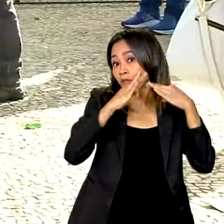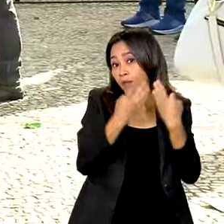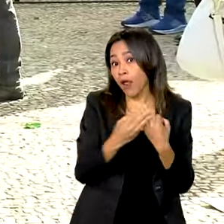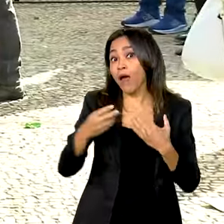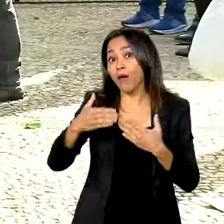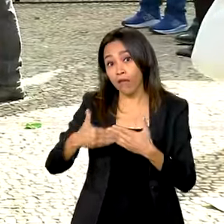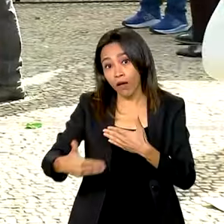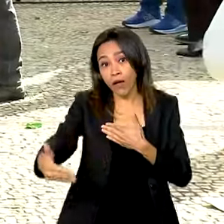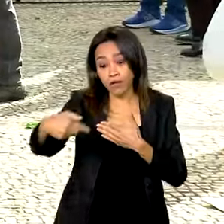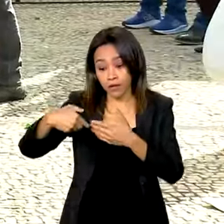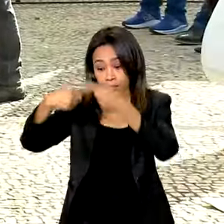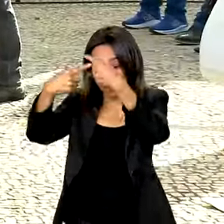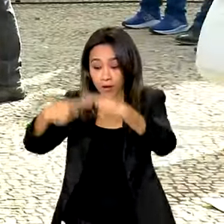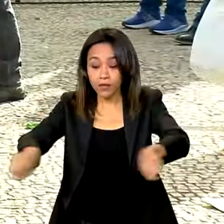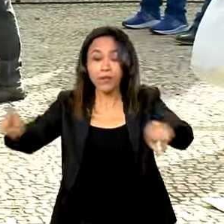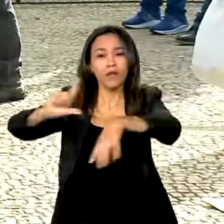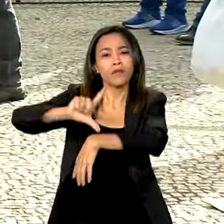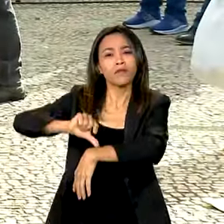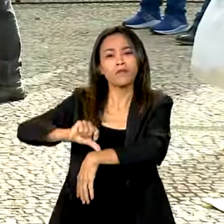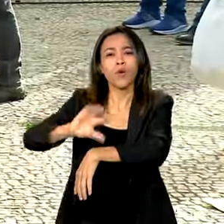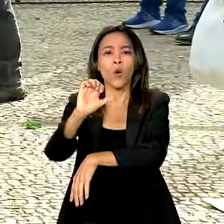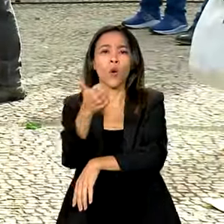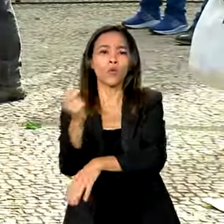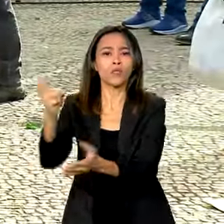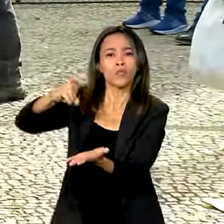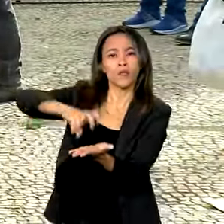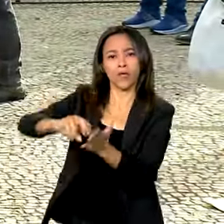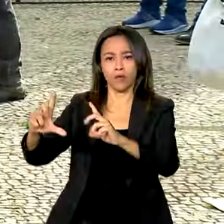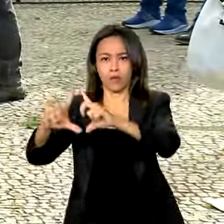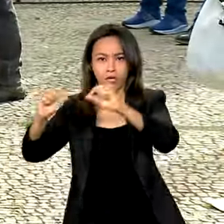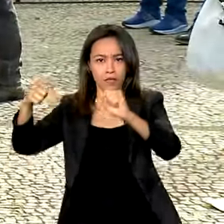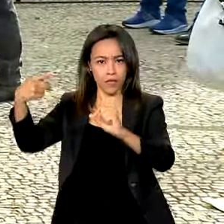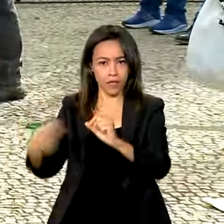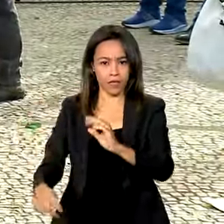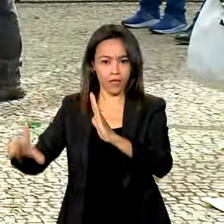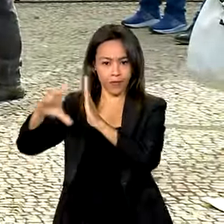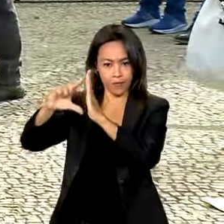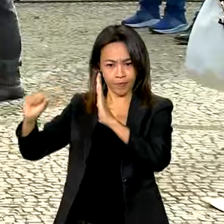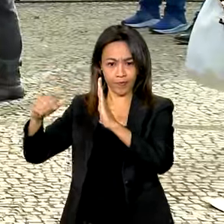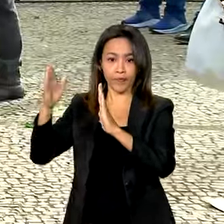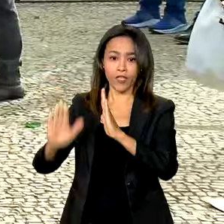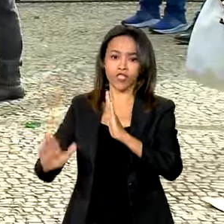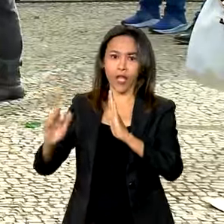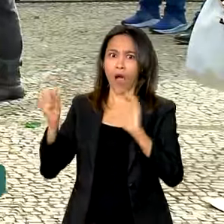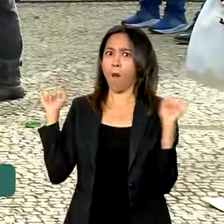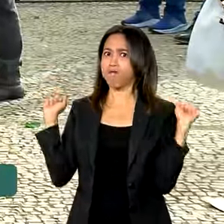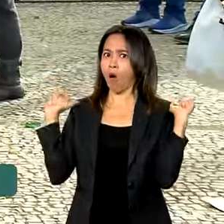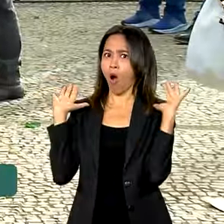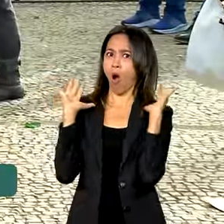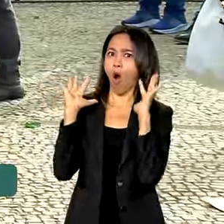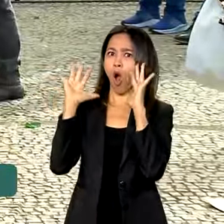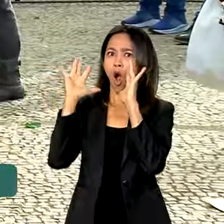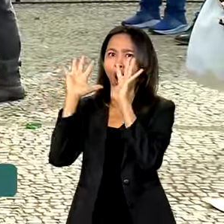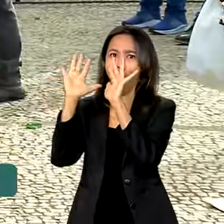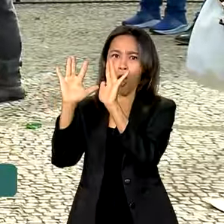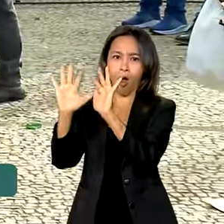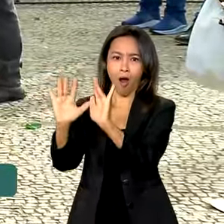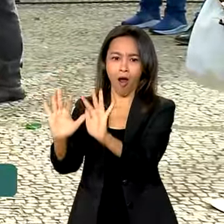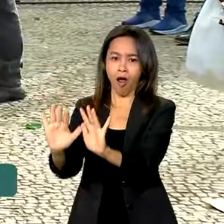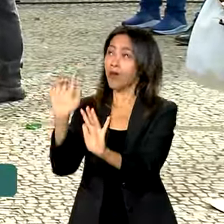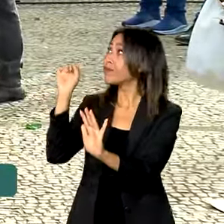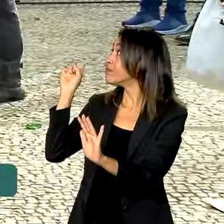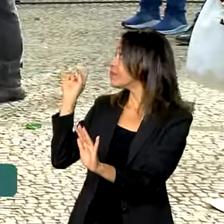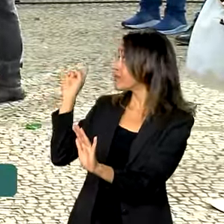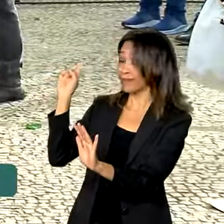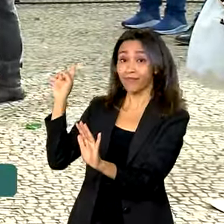do Planalto logo mais às 11 horas da manhã. A movimentação aqui em frente ao Planalto já está bem tensa, viu, Natália? Aqui foi montada